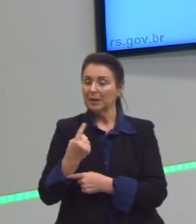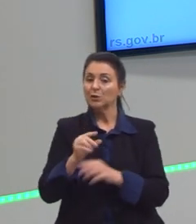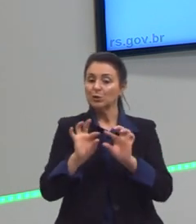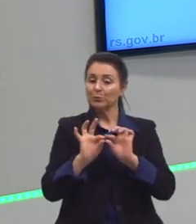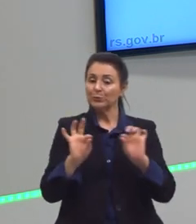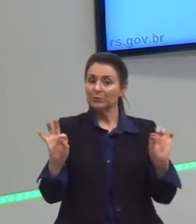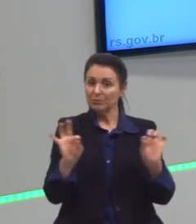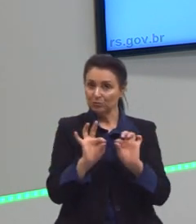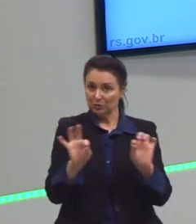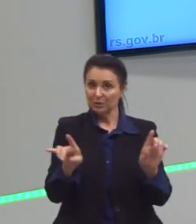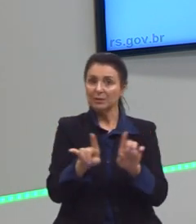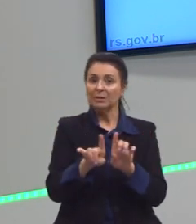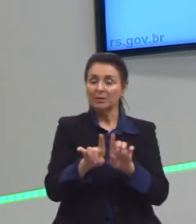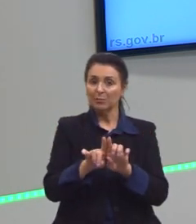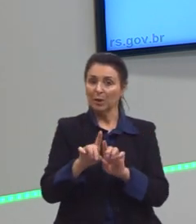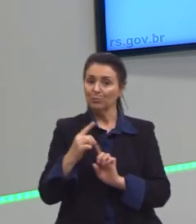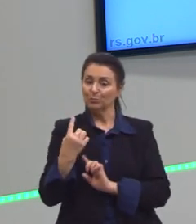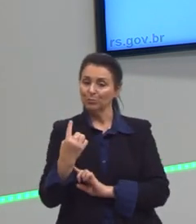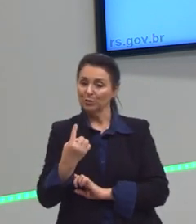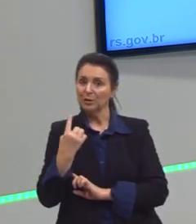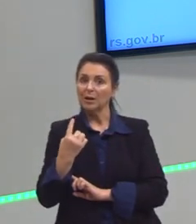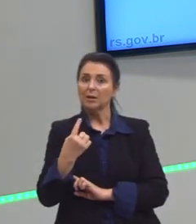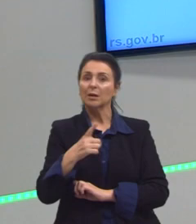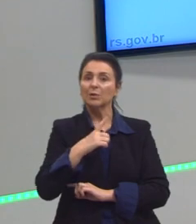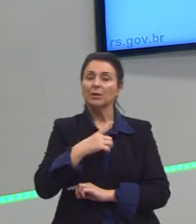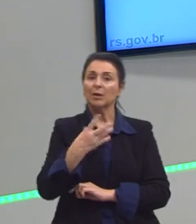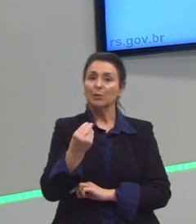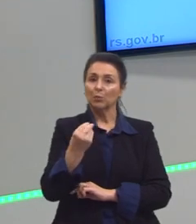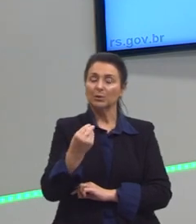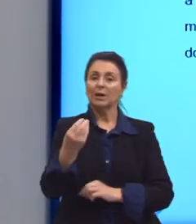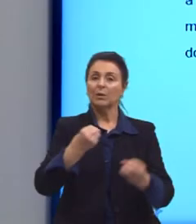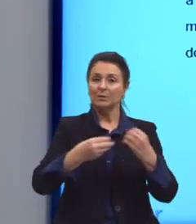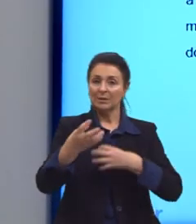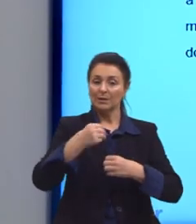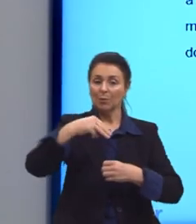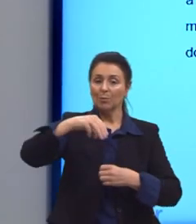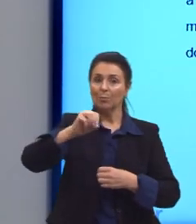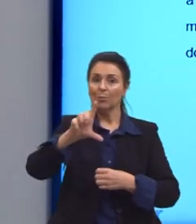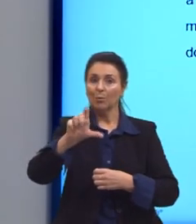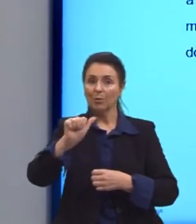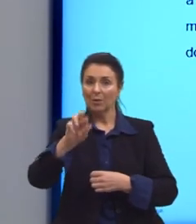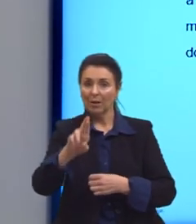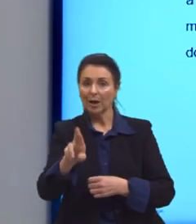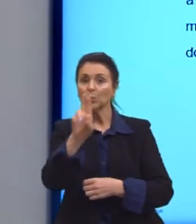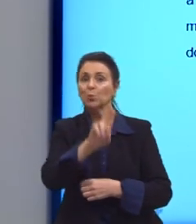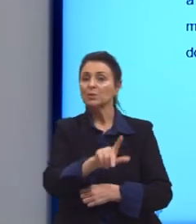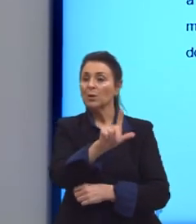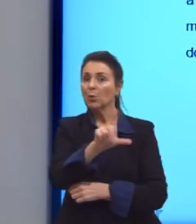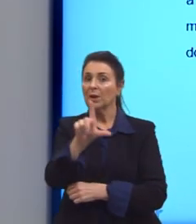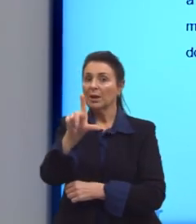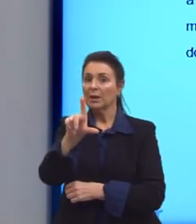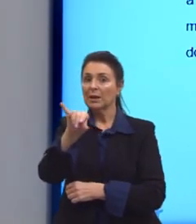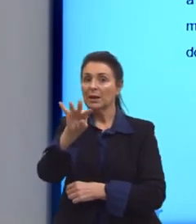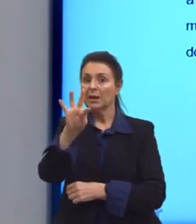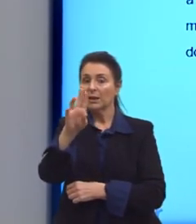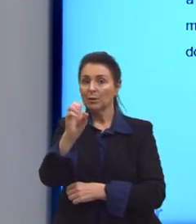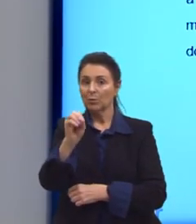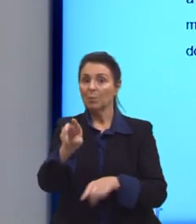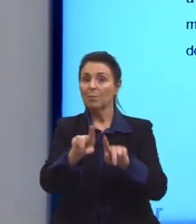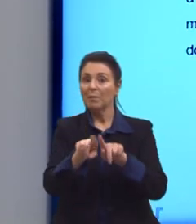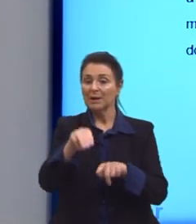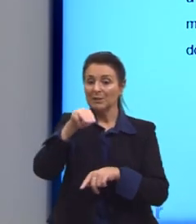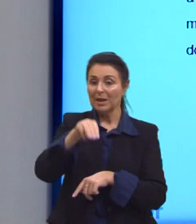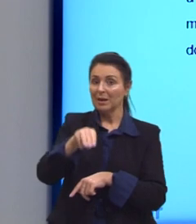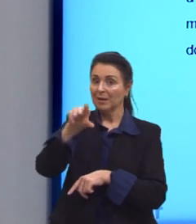unidades de medida porque traz muitas unidades, traz a concentração molar em litros, mas a alíquota é em ml